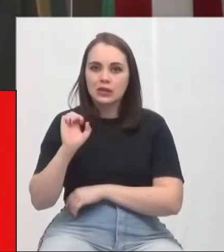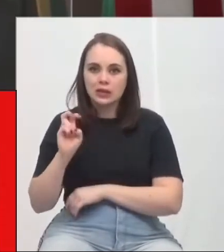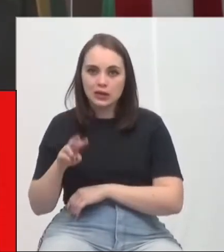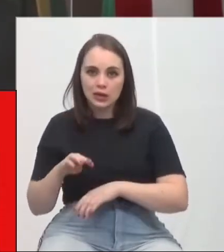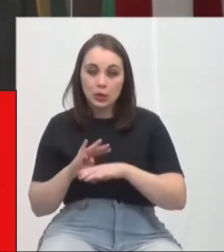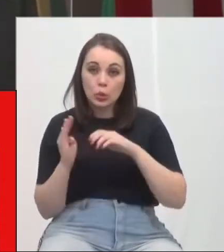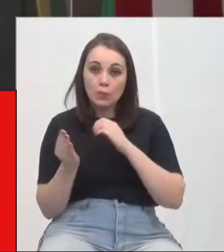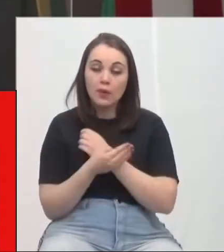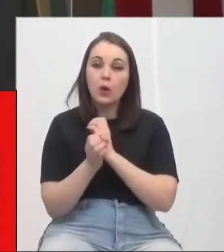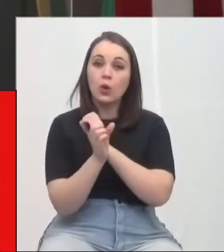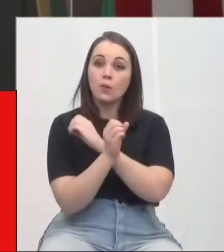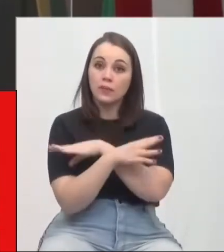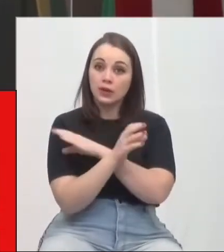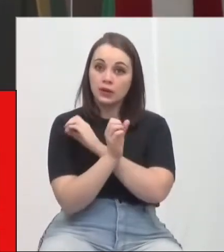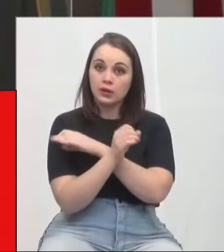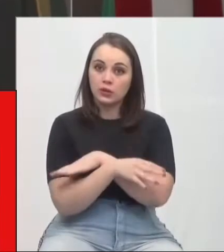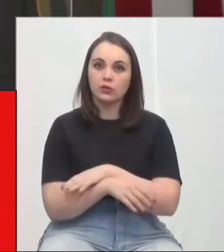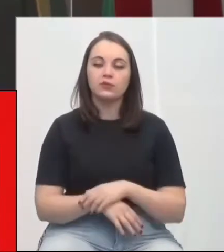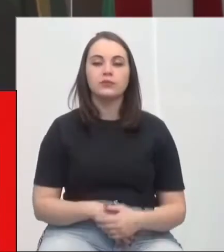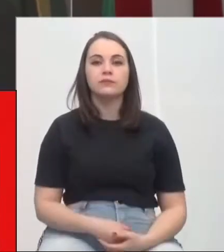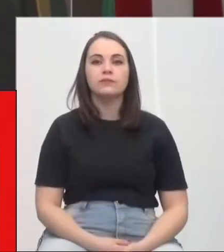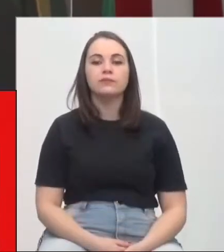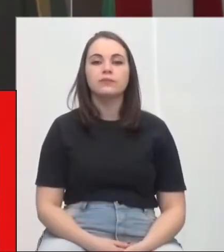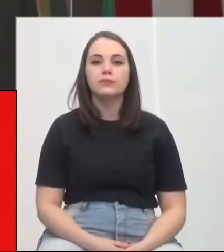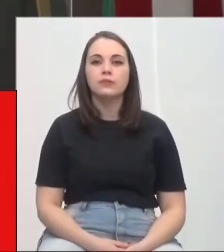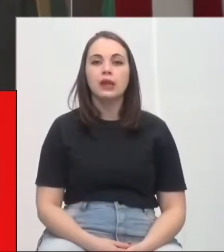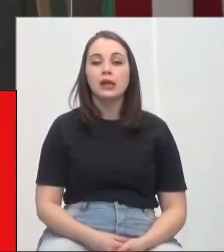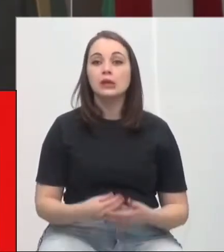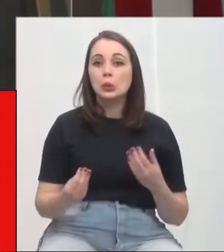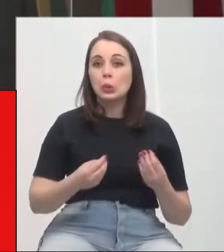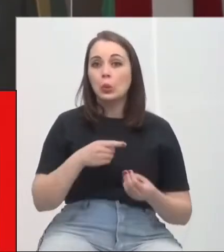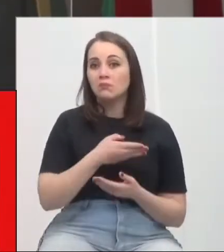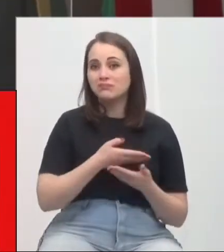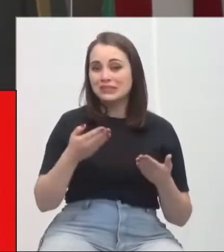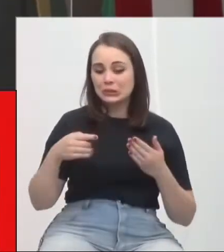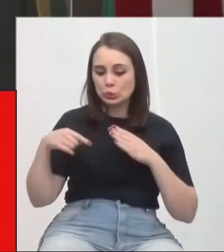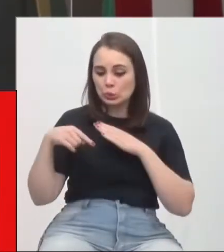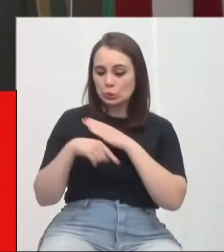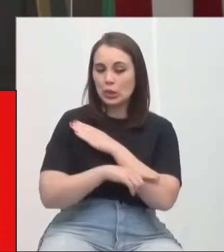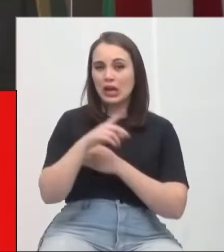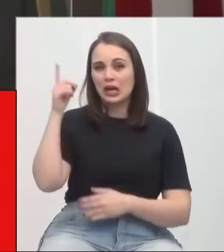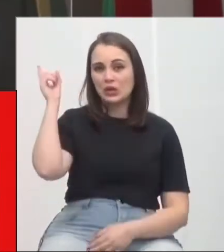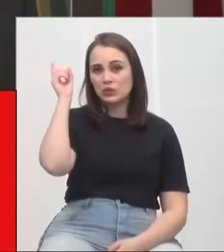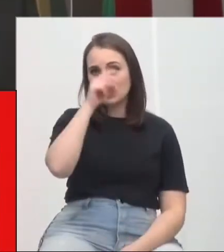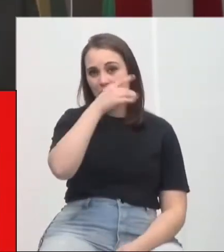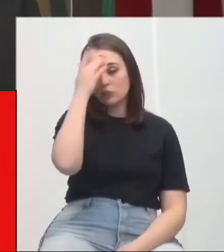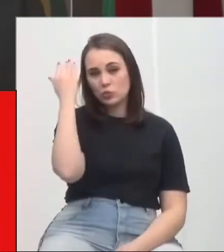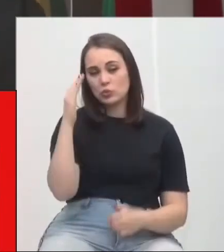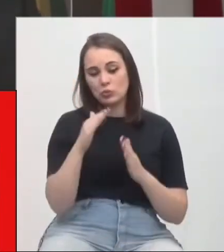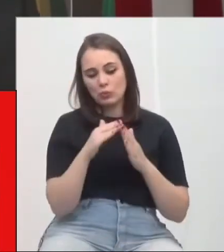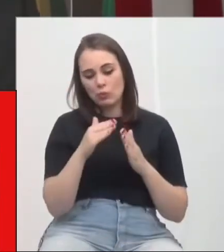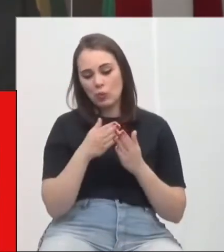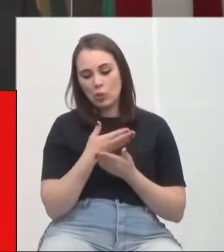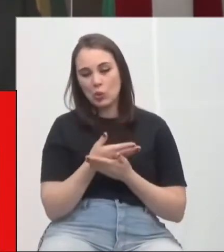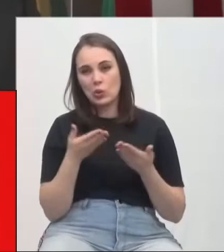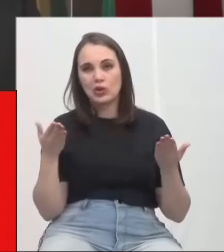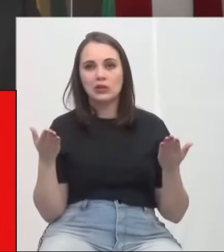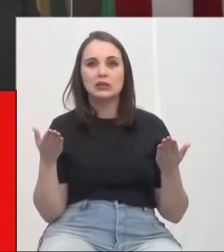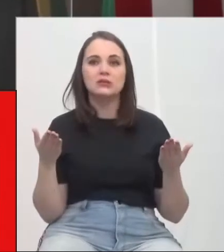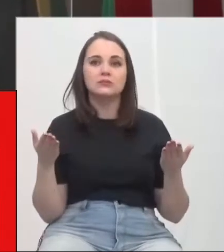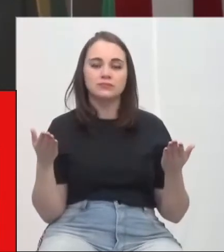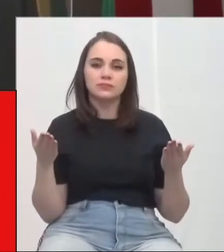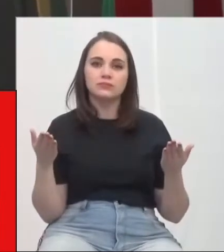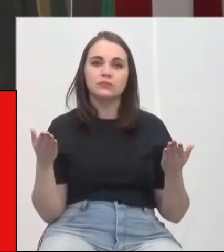à direita a rua Frey Caneca, da grande dificuldade que as pessoas que moram naquele entorno, ou naquelas ruas